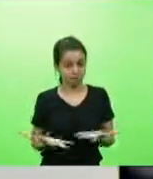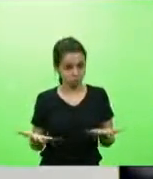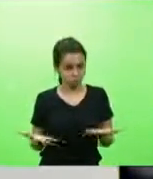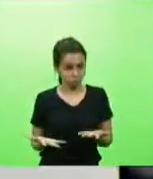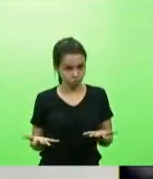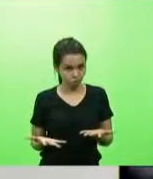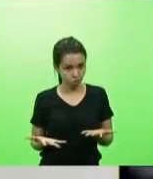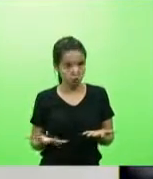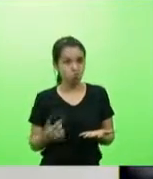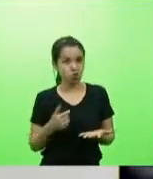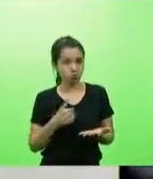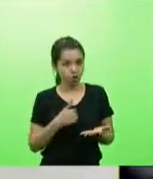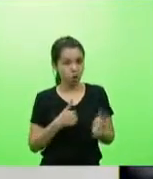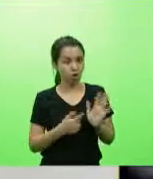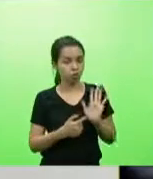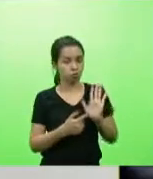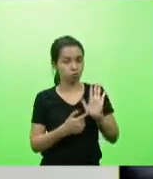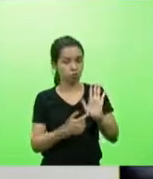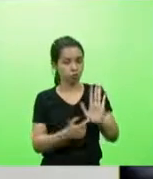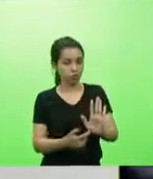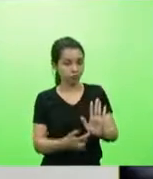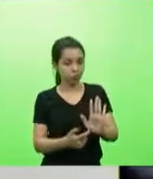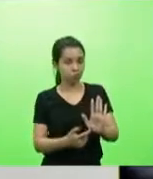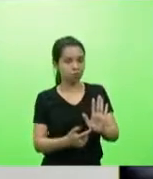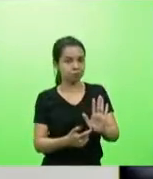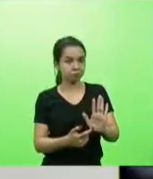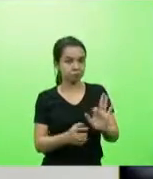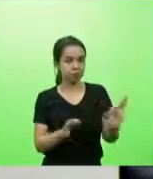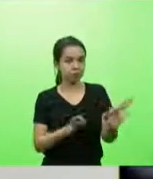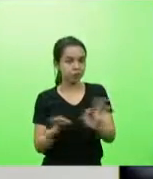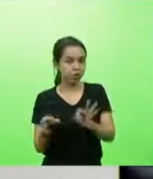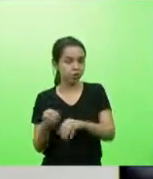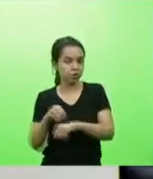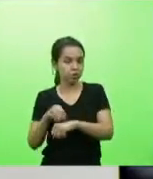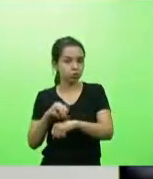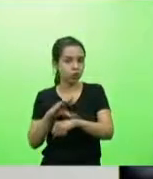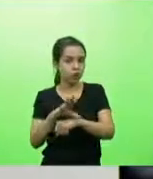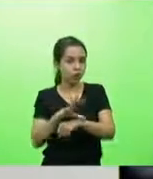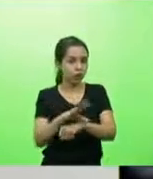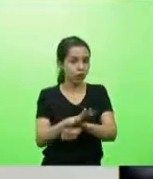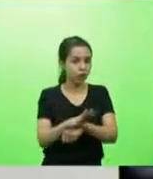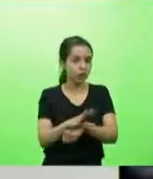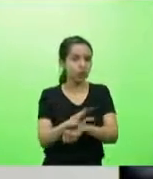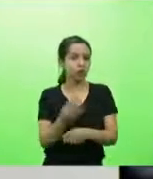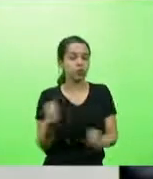ou melhor que eu fiz, sugerindo a instalação de algum